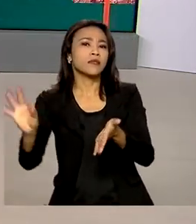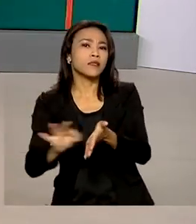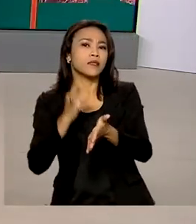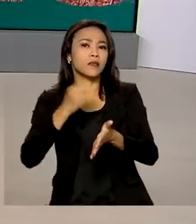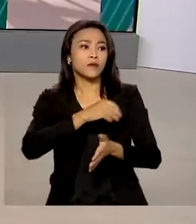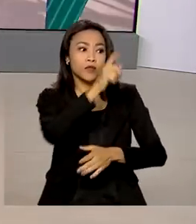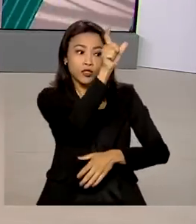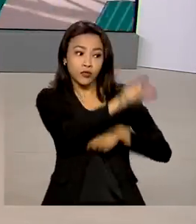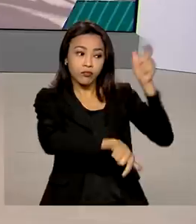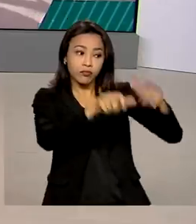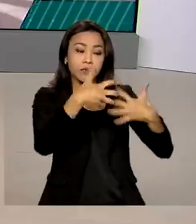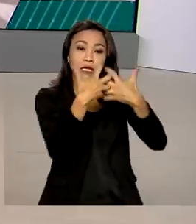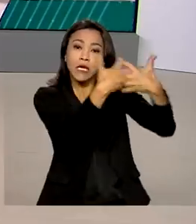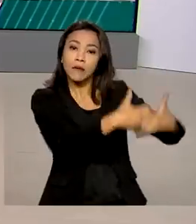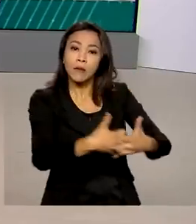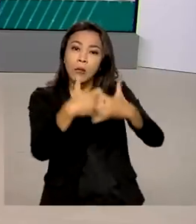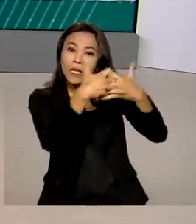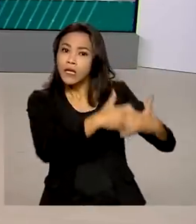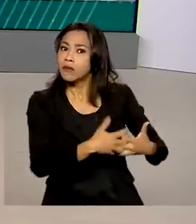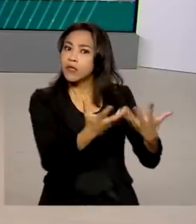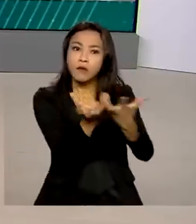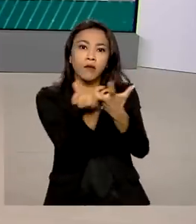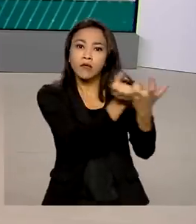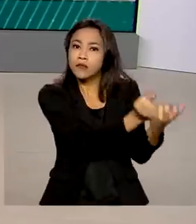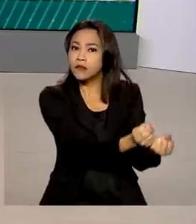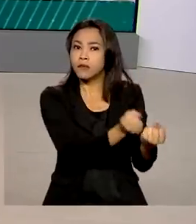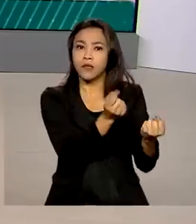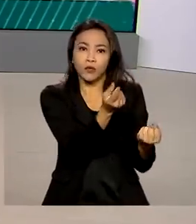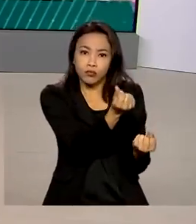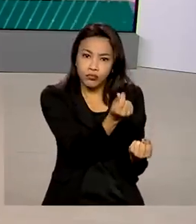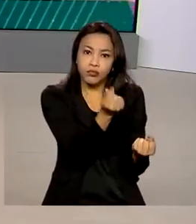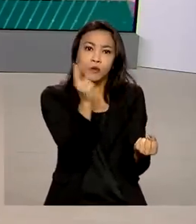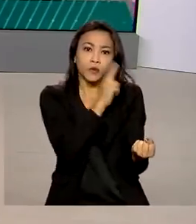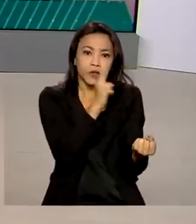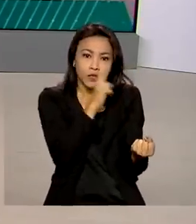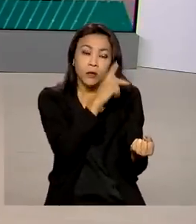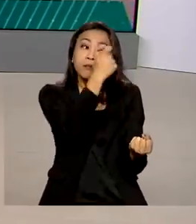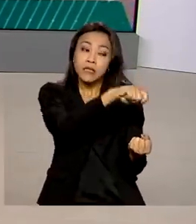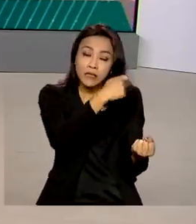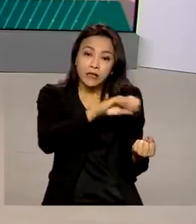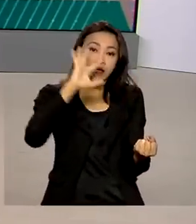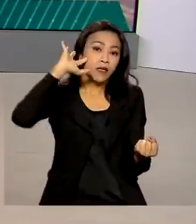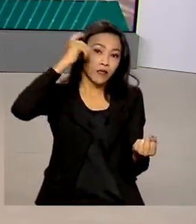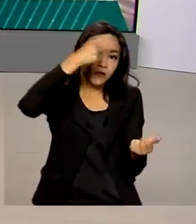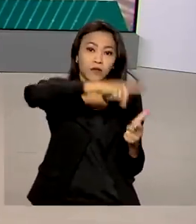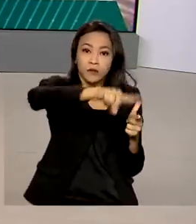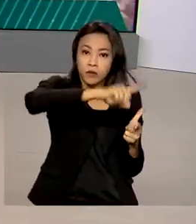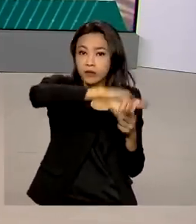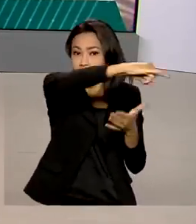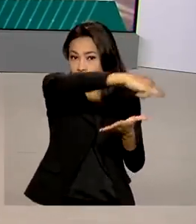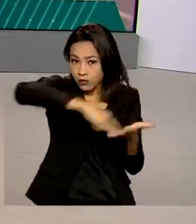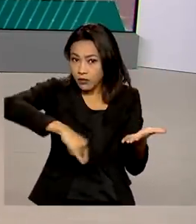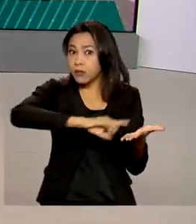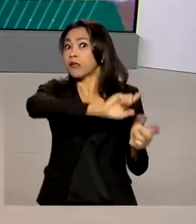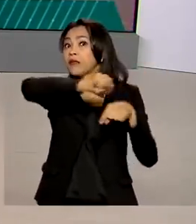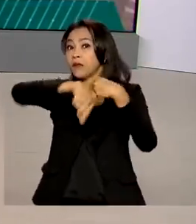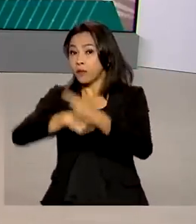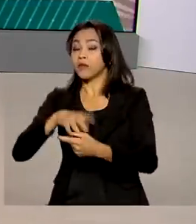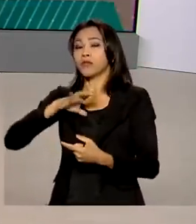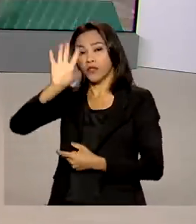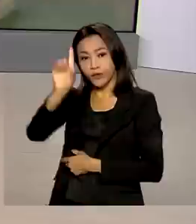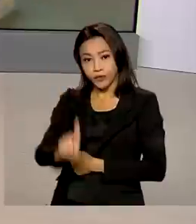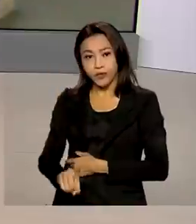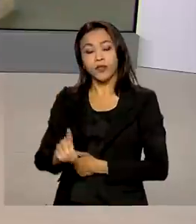autônomos que não receberam o benefício emergencial. Eles precisam regularizar a situação cadastral para ter direito ao auxílio.